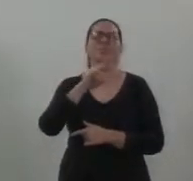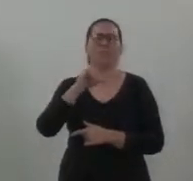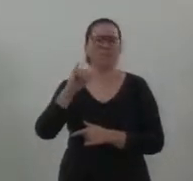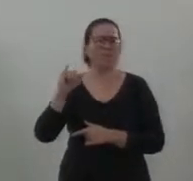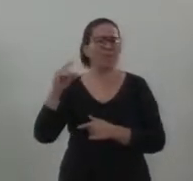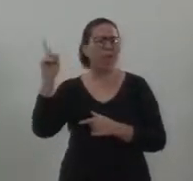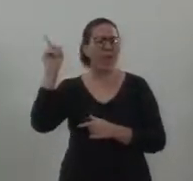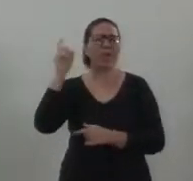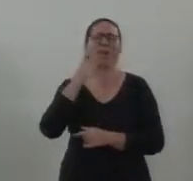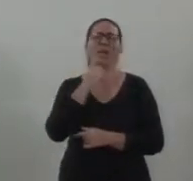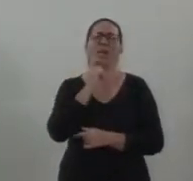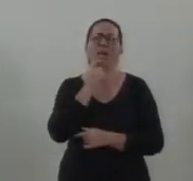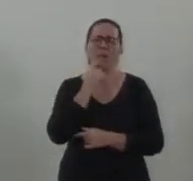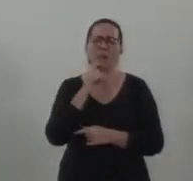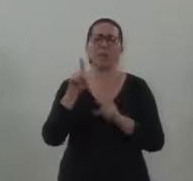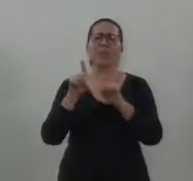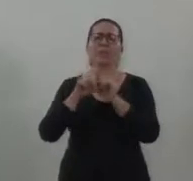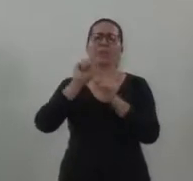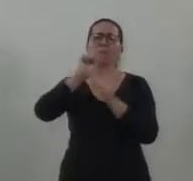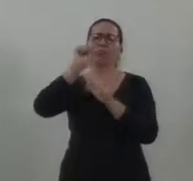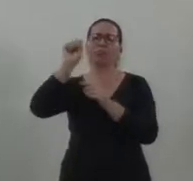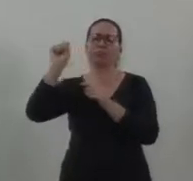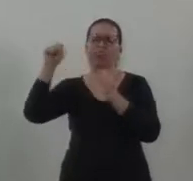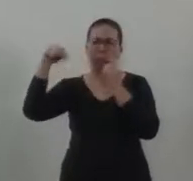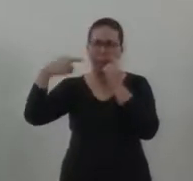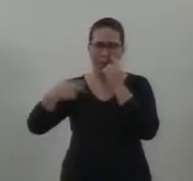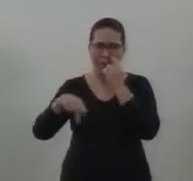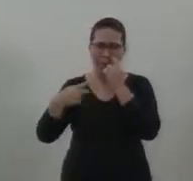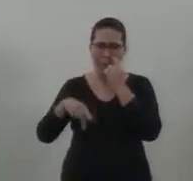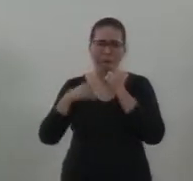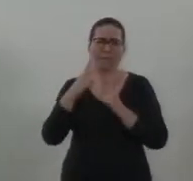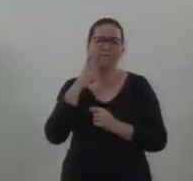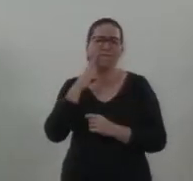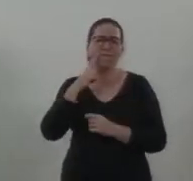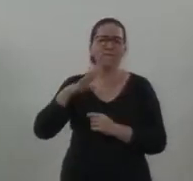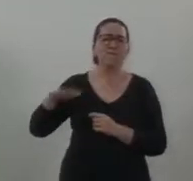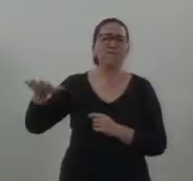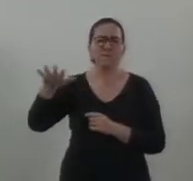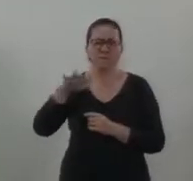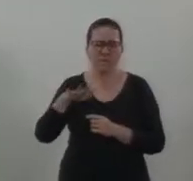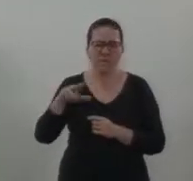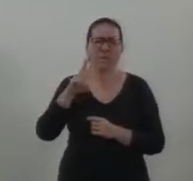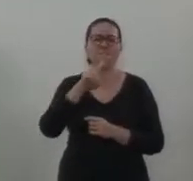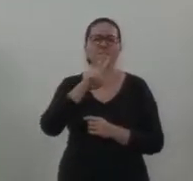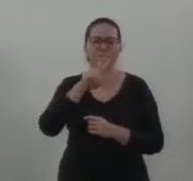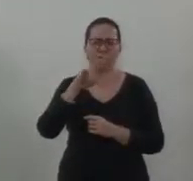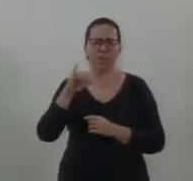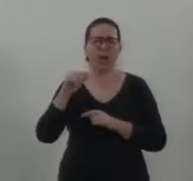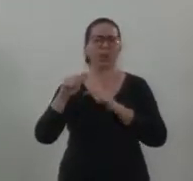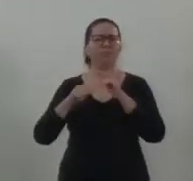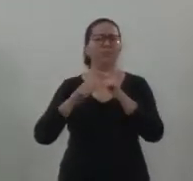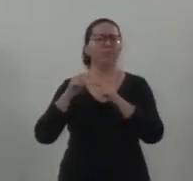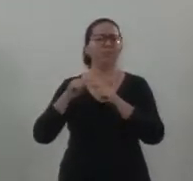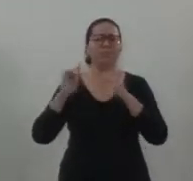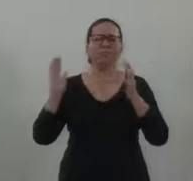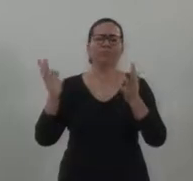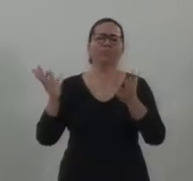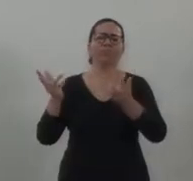Campinas e nas paróquias aqui da nossa região, será um trabalho que irá